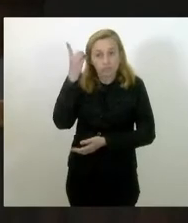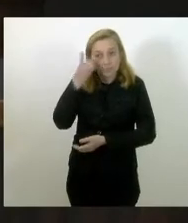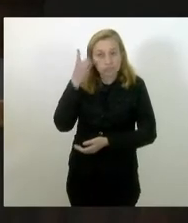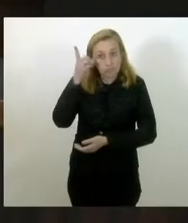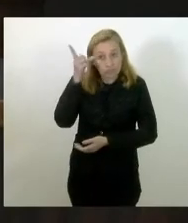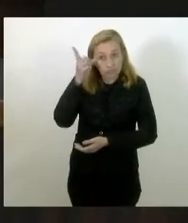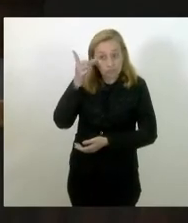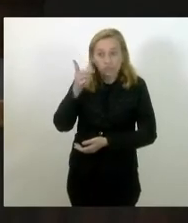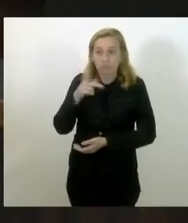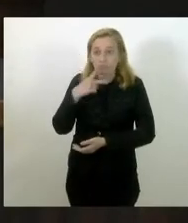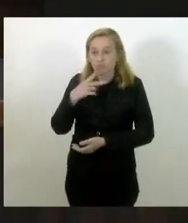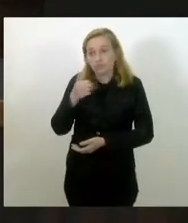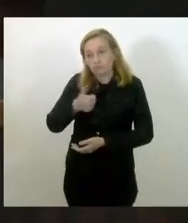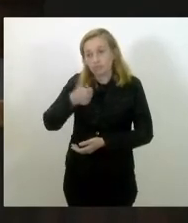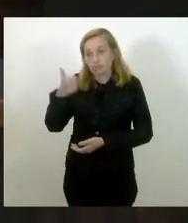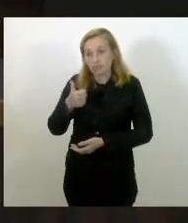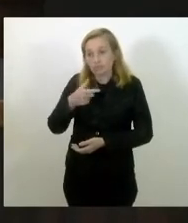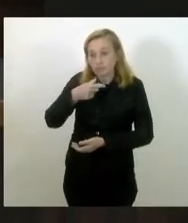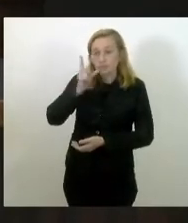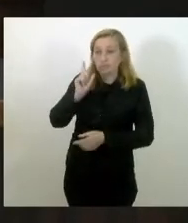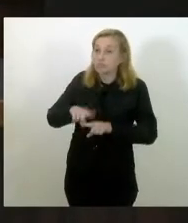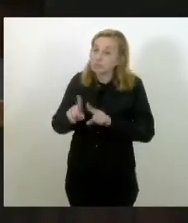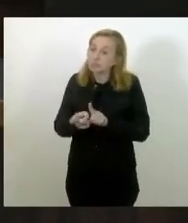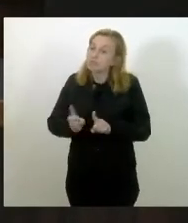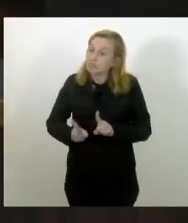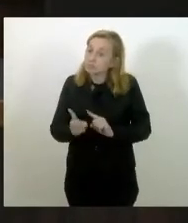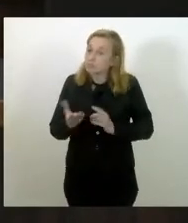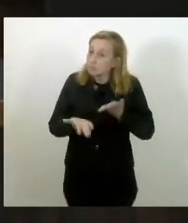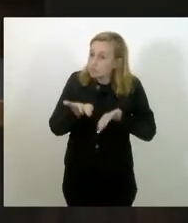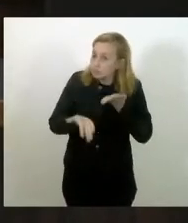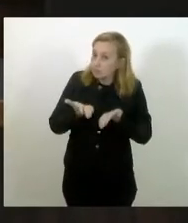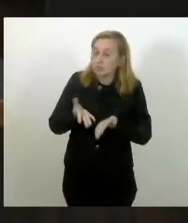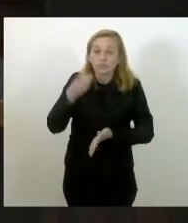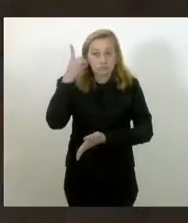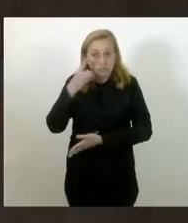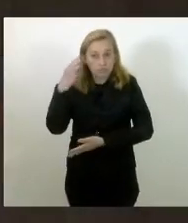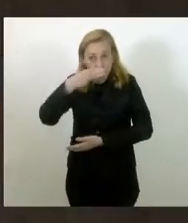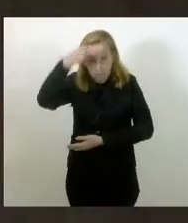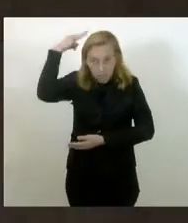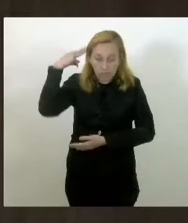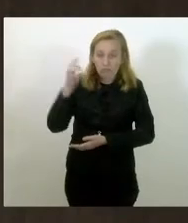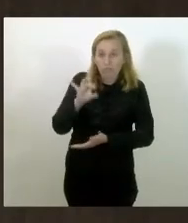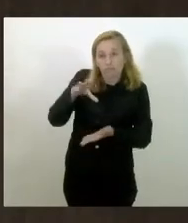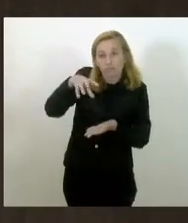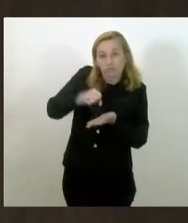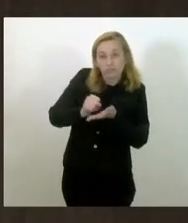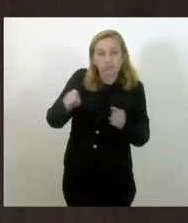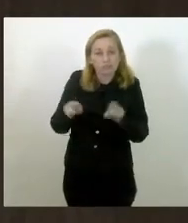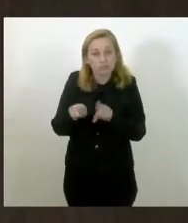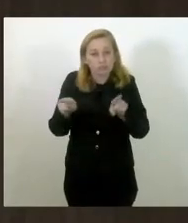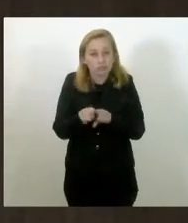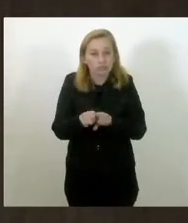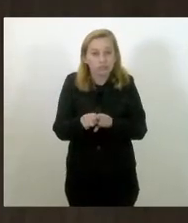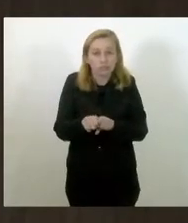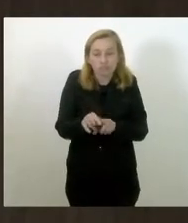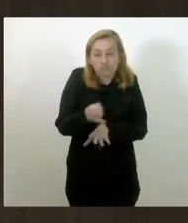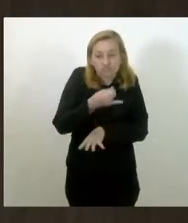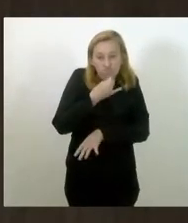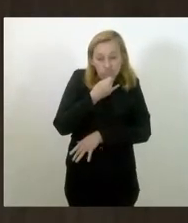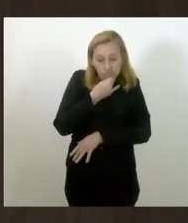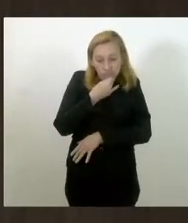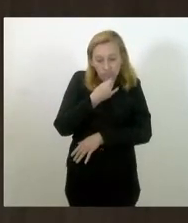está melhor do que o dia de ontem, mas sempre com muito cuidado. Deputado Márcio Pacheco. É só fazer um registro também e um registro triste,